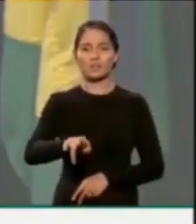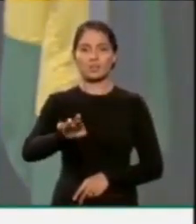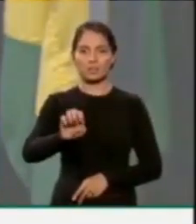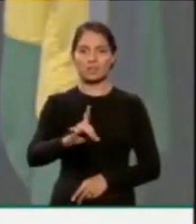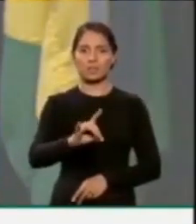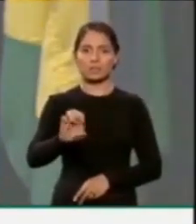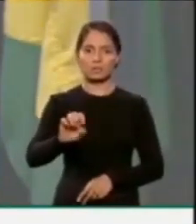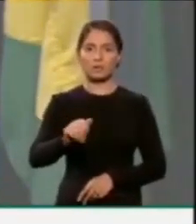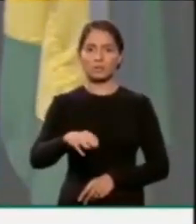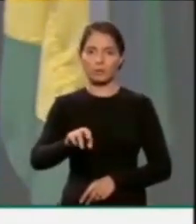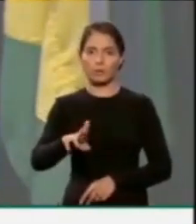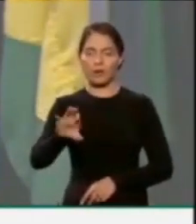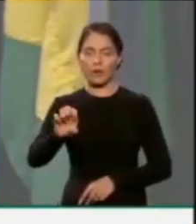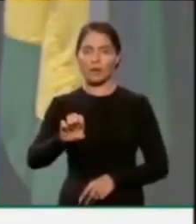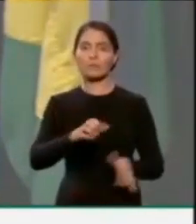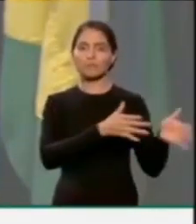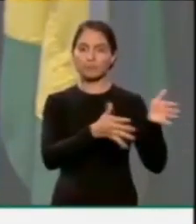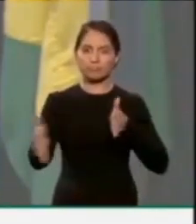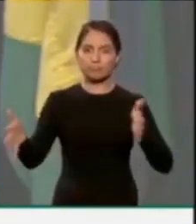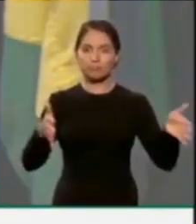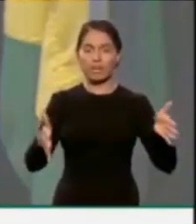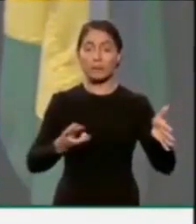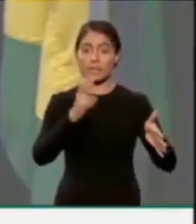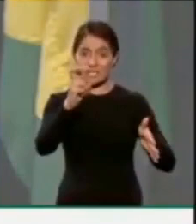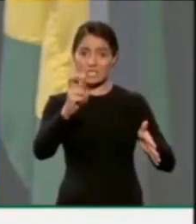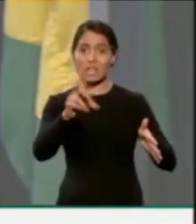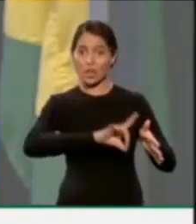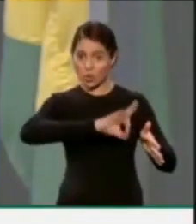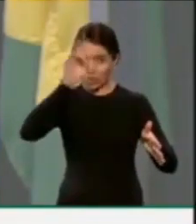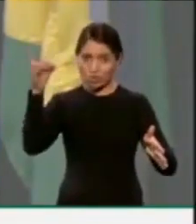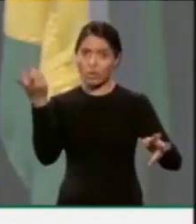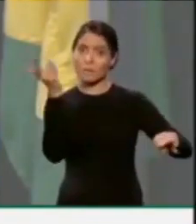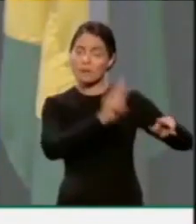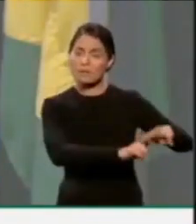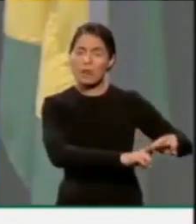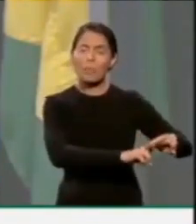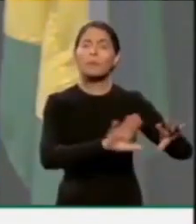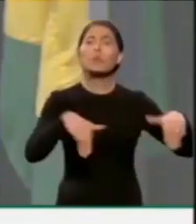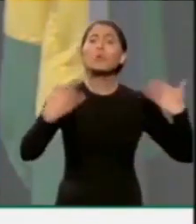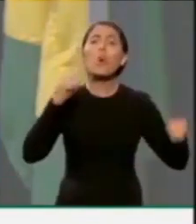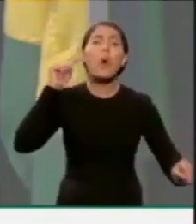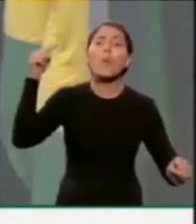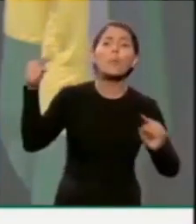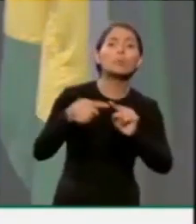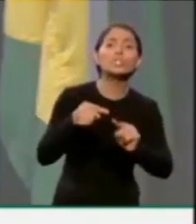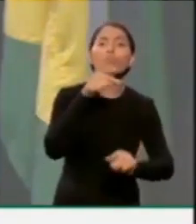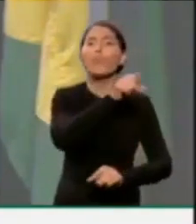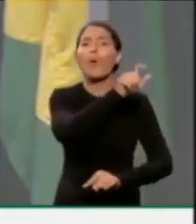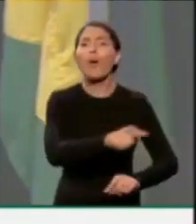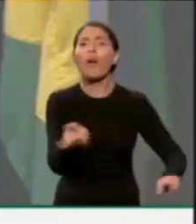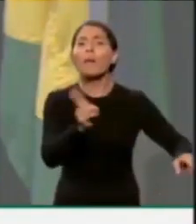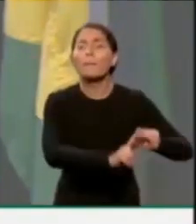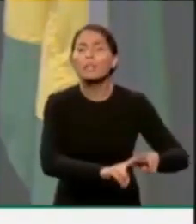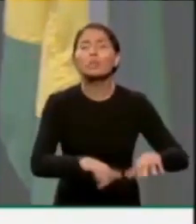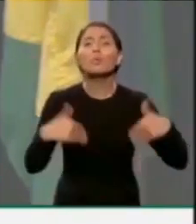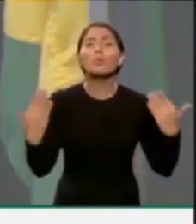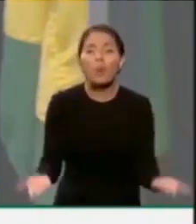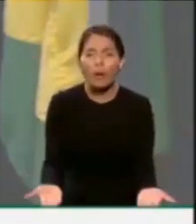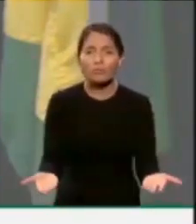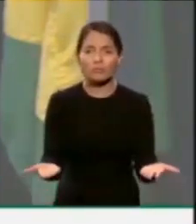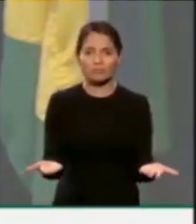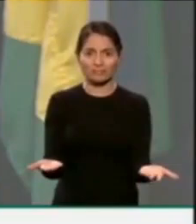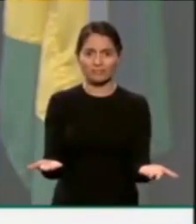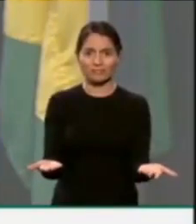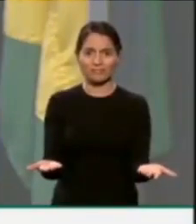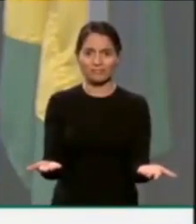a sua prisão por mais cinco dias, uma prisão temporária que nem se sabe quais razões deram para